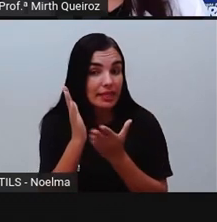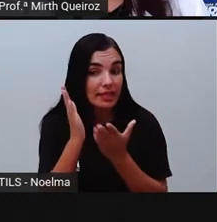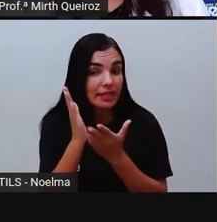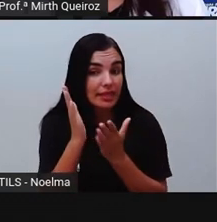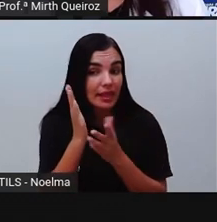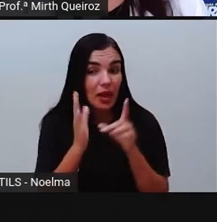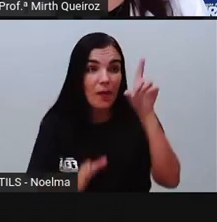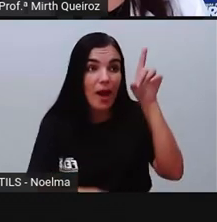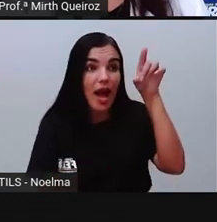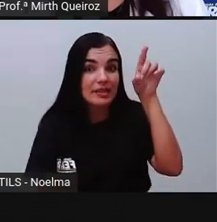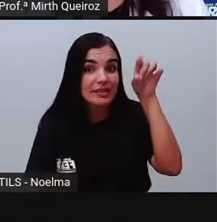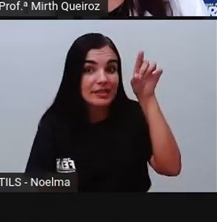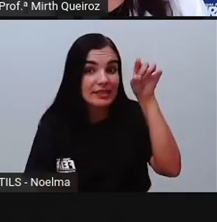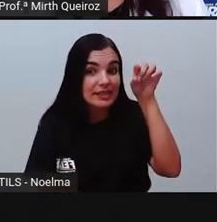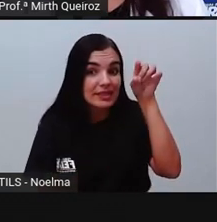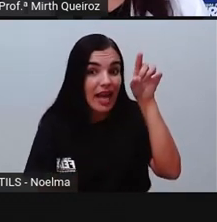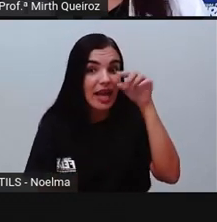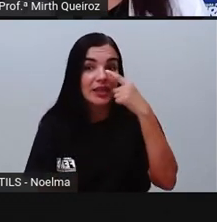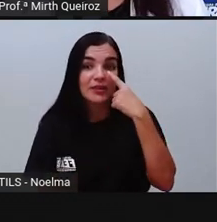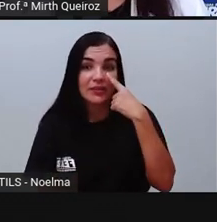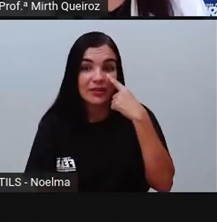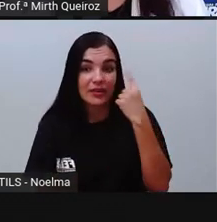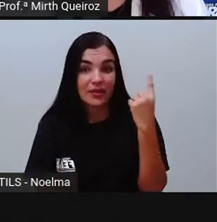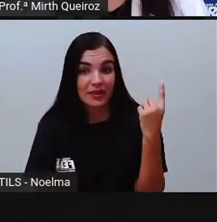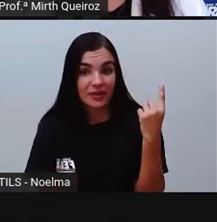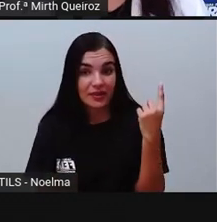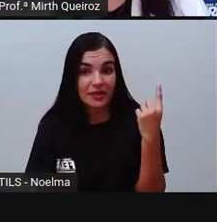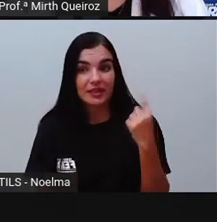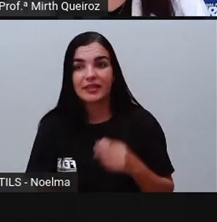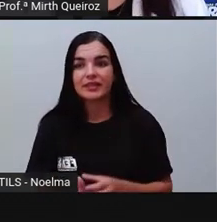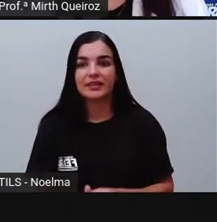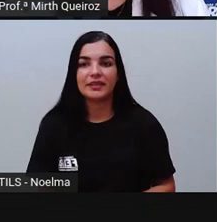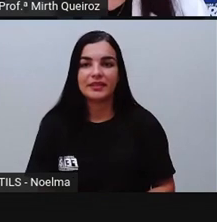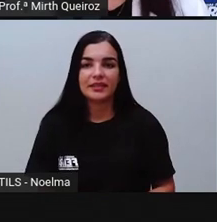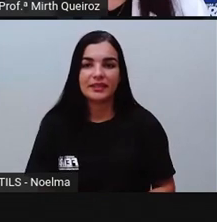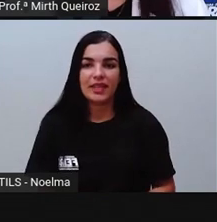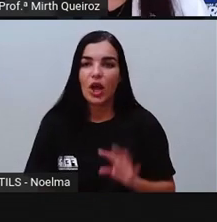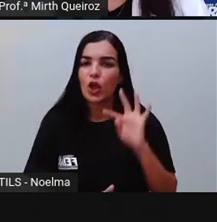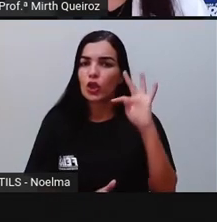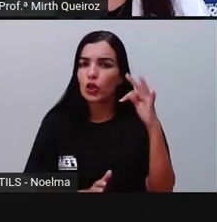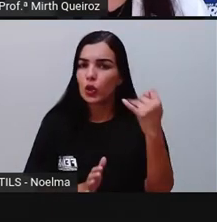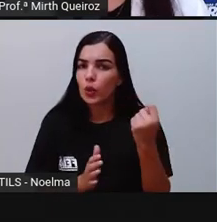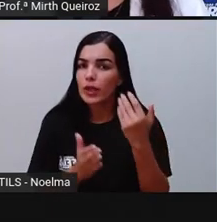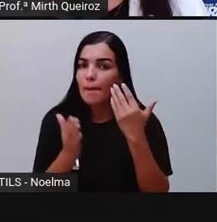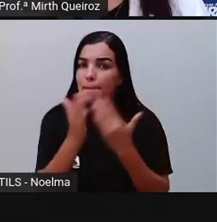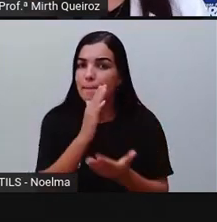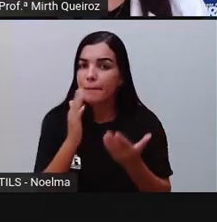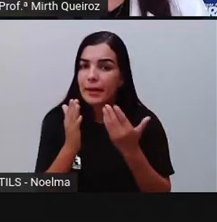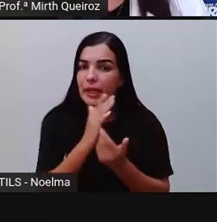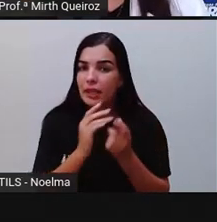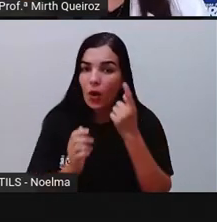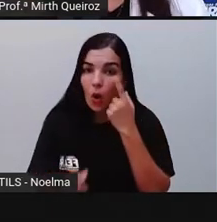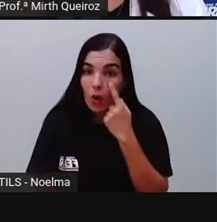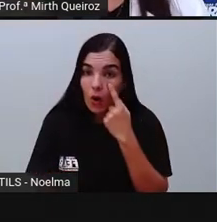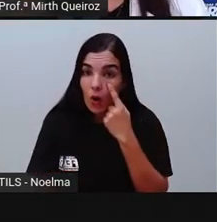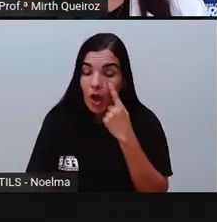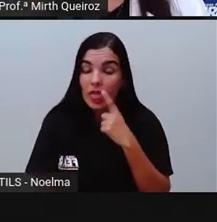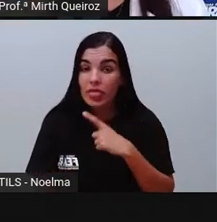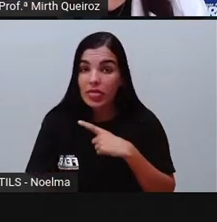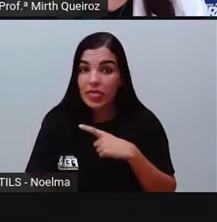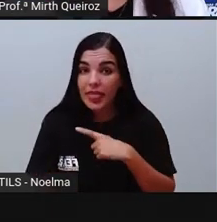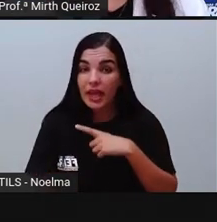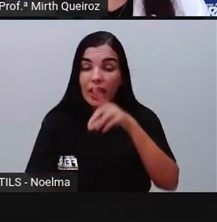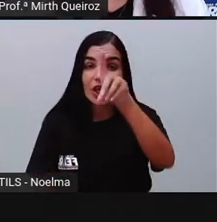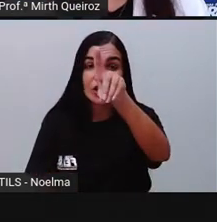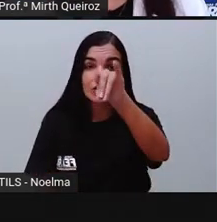jiboia, paranoico e hemorroida. Todas essas palavras, elas apresentam